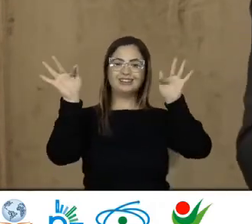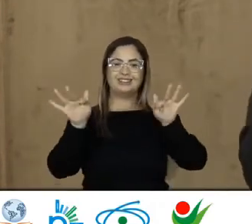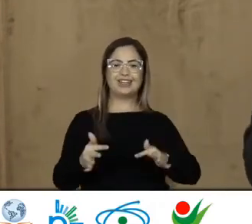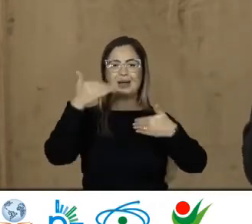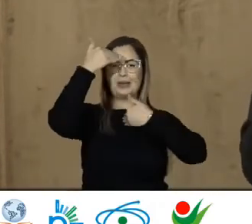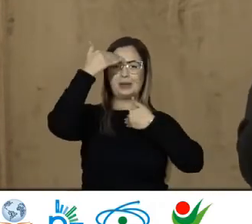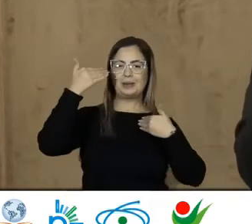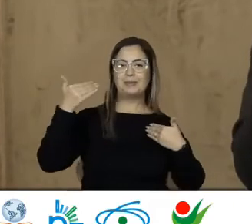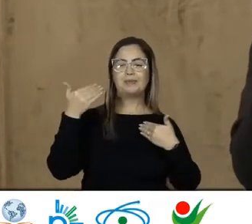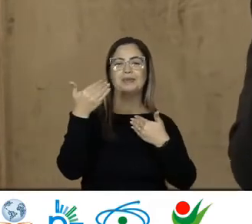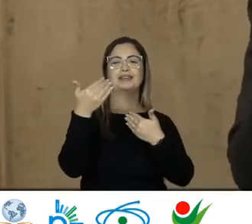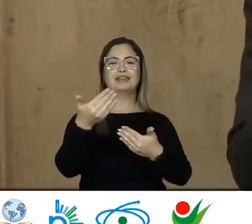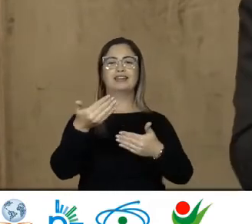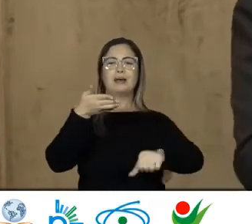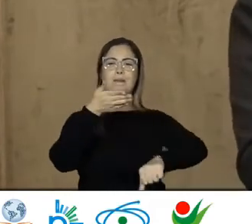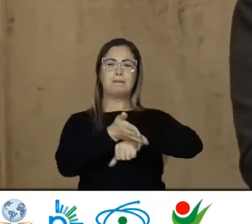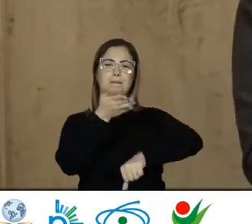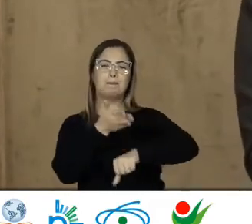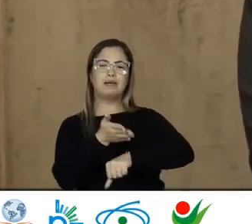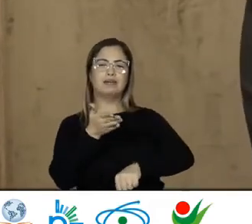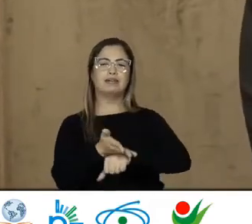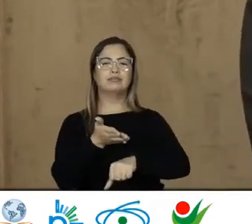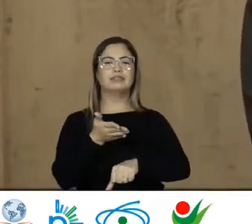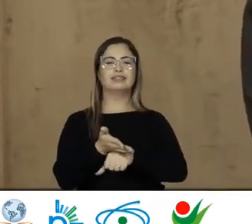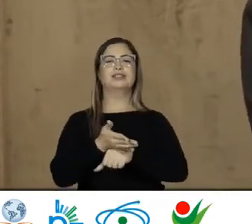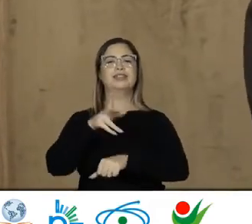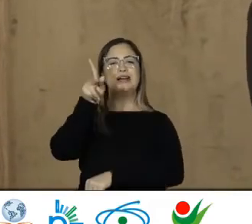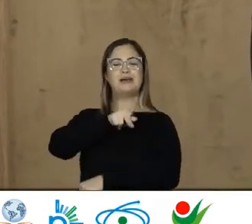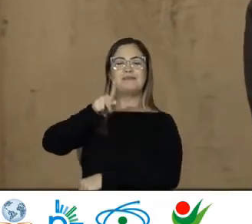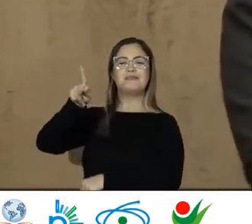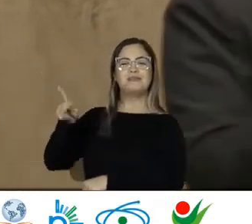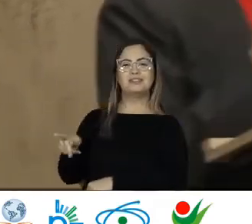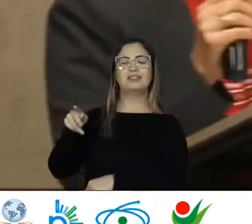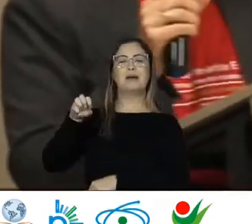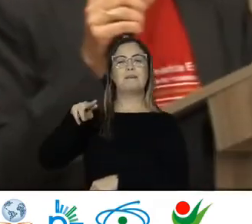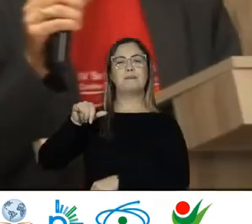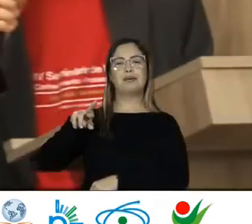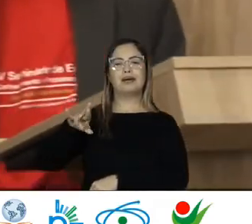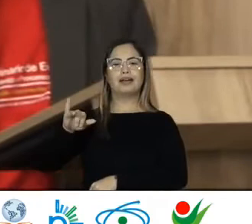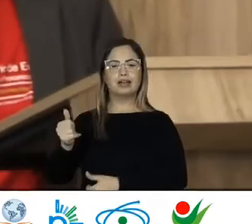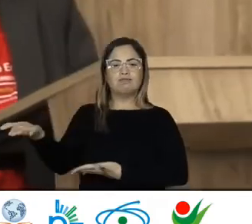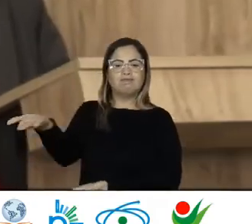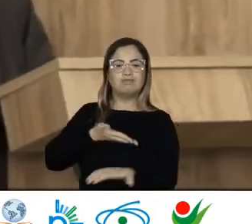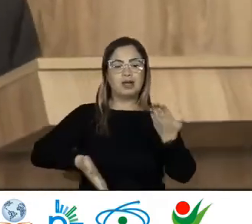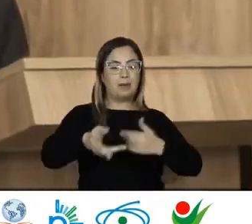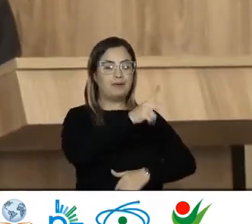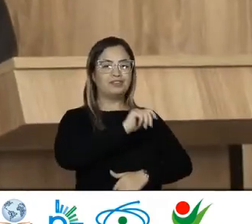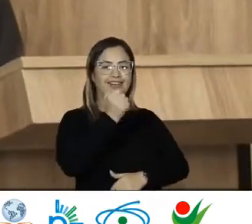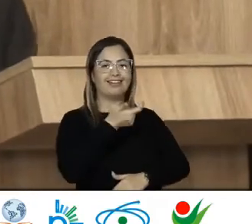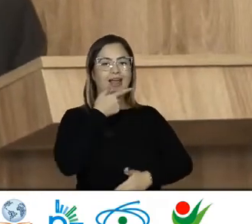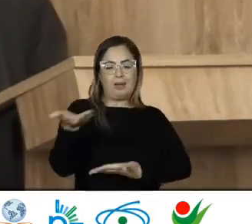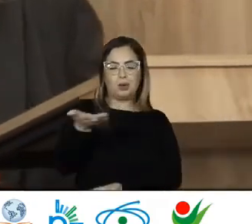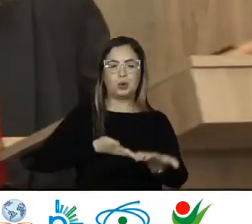Agradecendo A participação Da professora Maria Catarina Mediação Do professor Alex